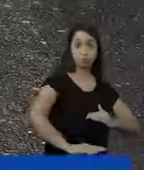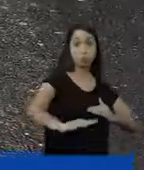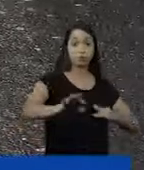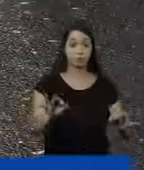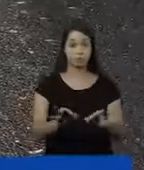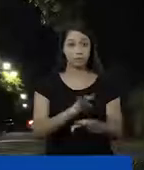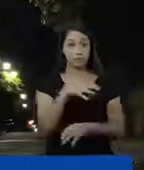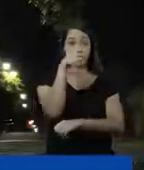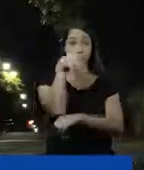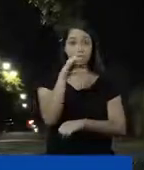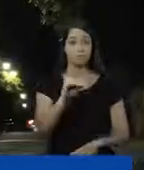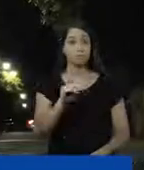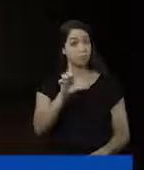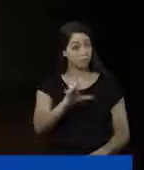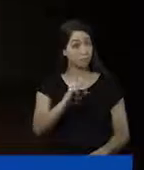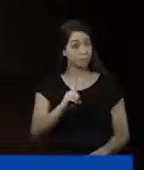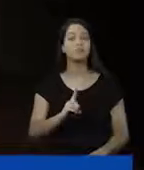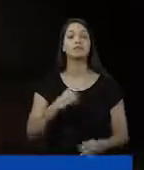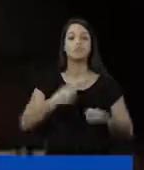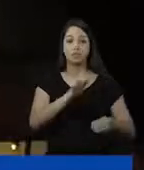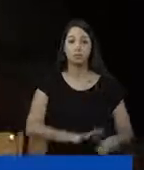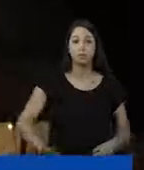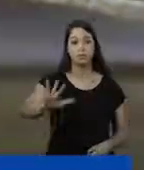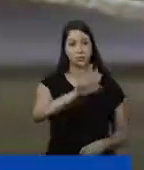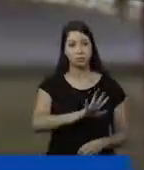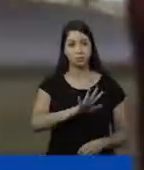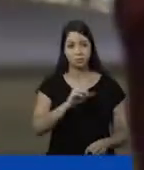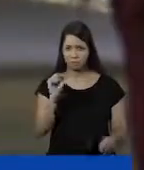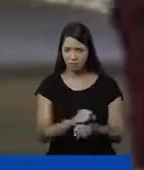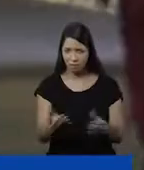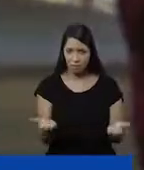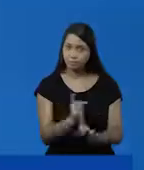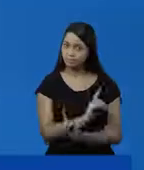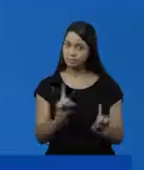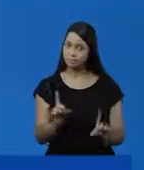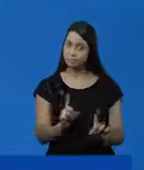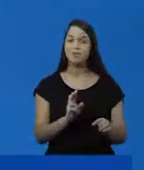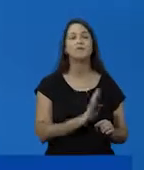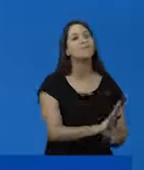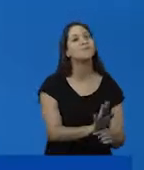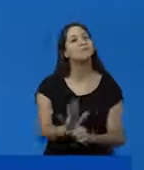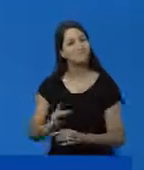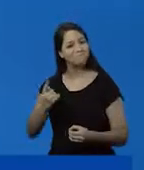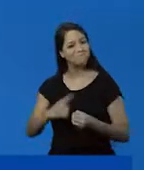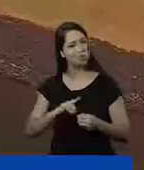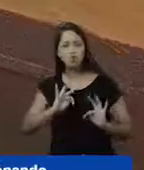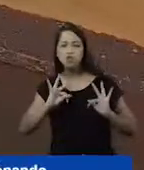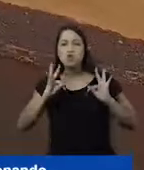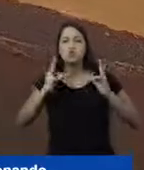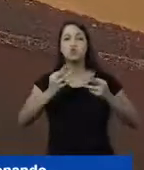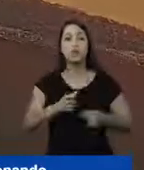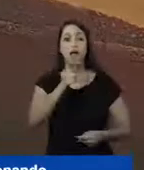terminar de instalar luz de LED na cidade inteira. Não dá para parar agora. Vamos cuidar da cidade inteira,